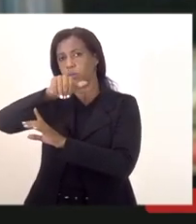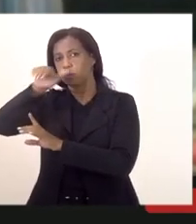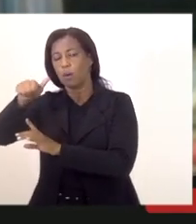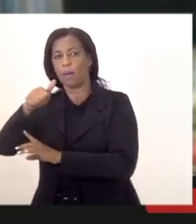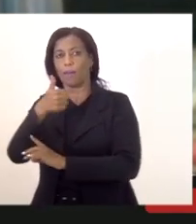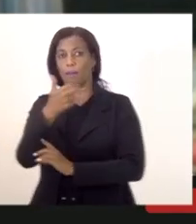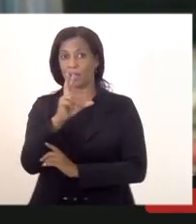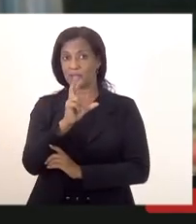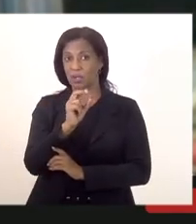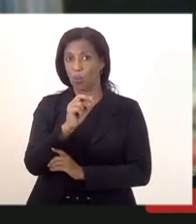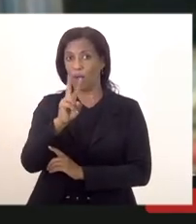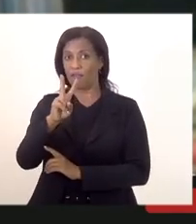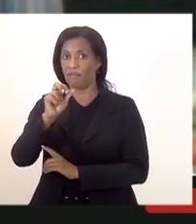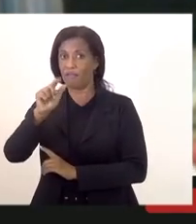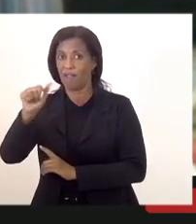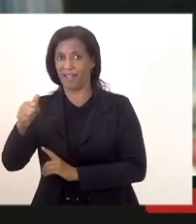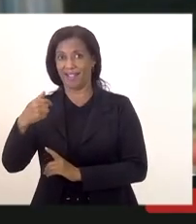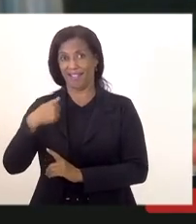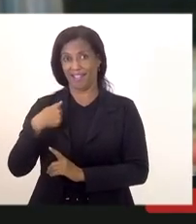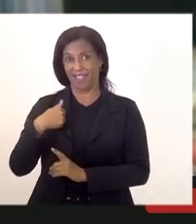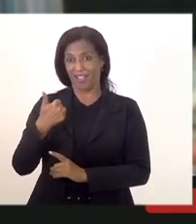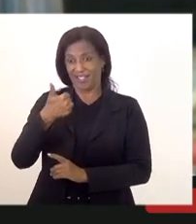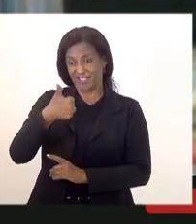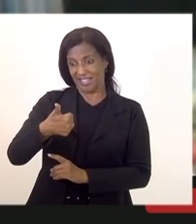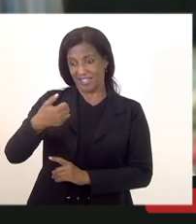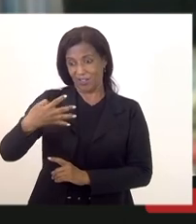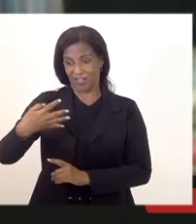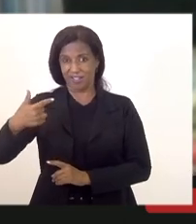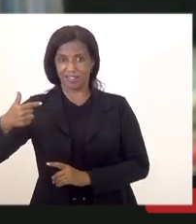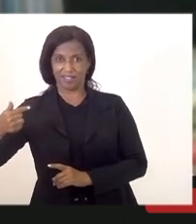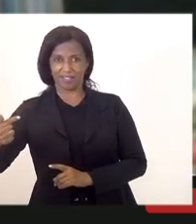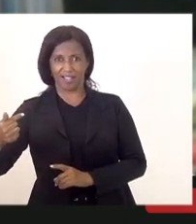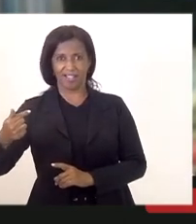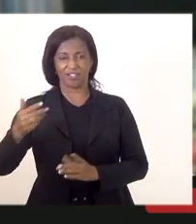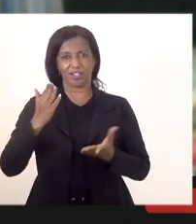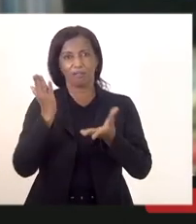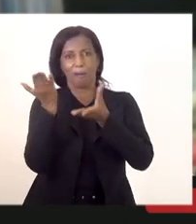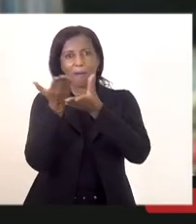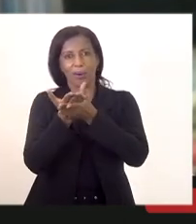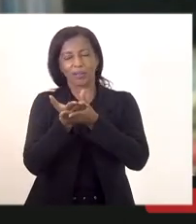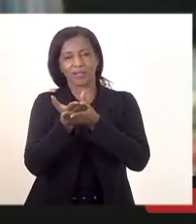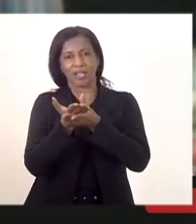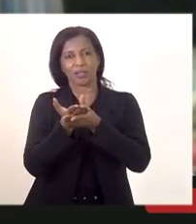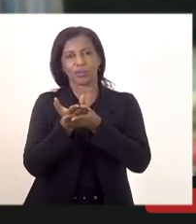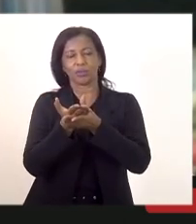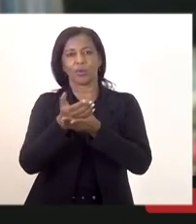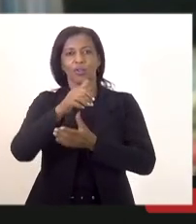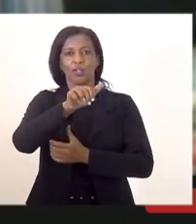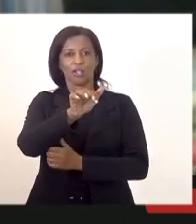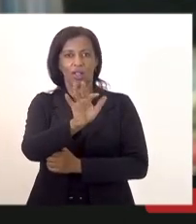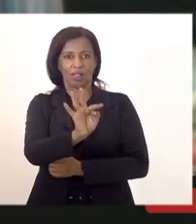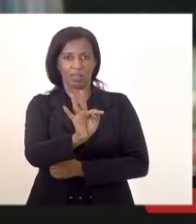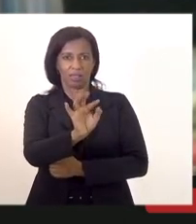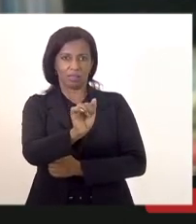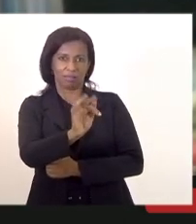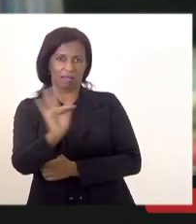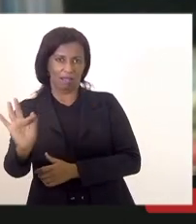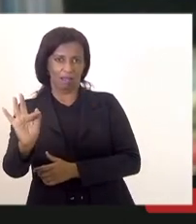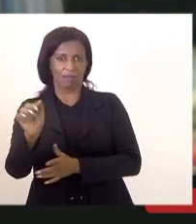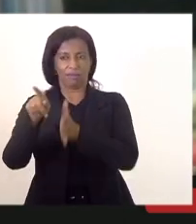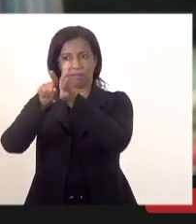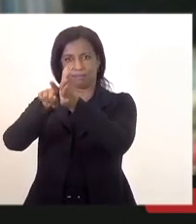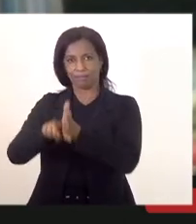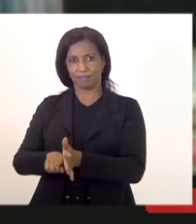na verdade eu era o 147 devido ao processo eliminatório de TAC e exame médico eu consegui